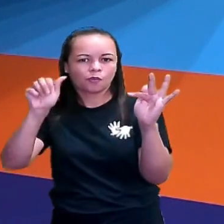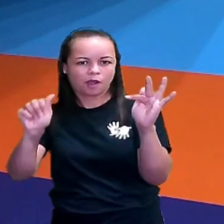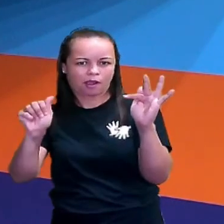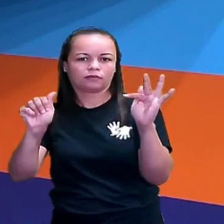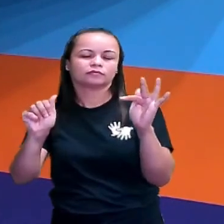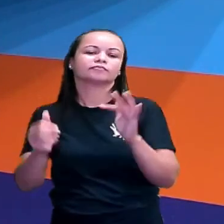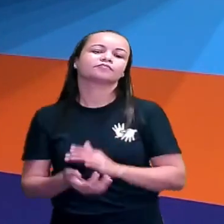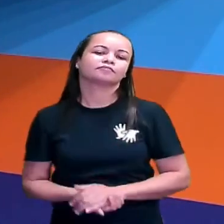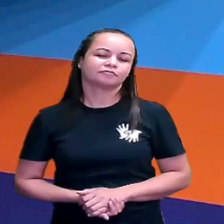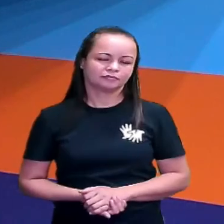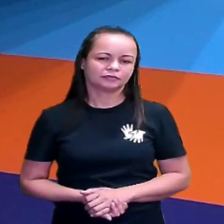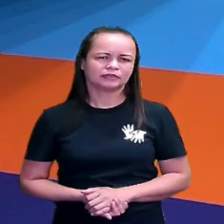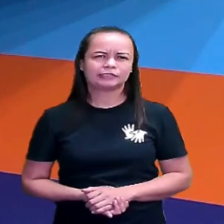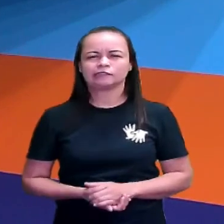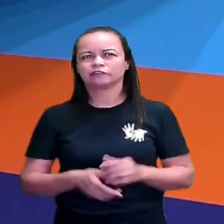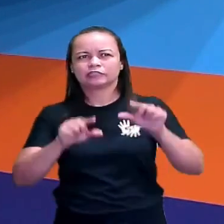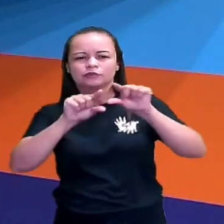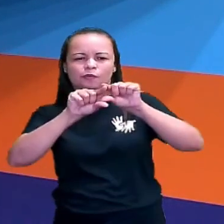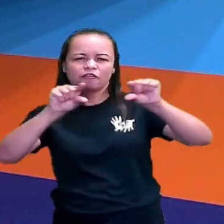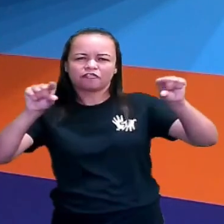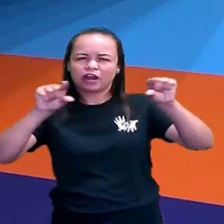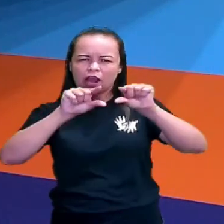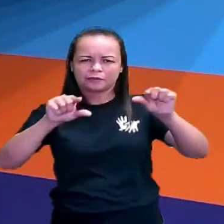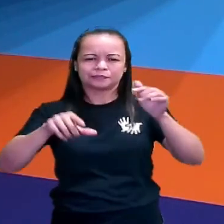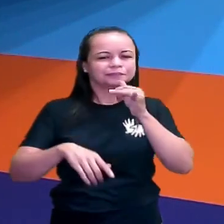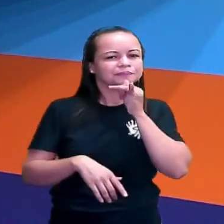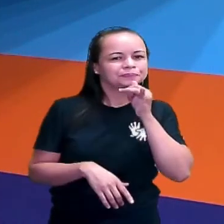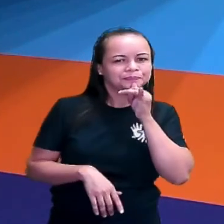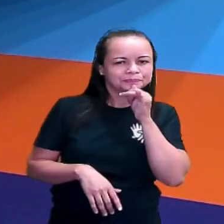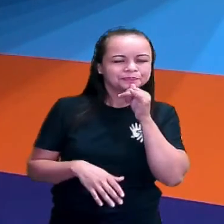fôssemos escrever uma frase, por exemplo.